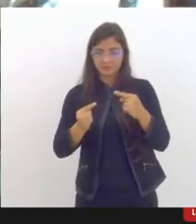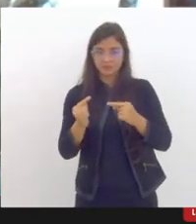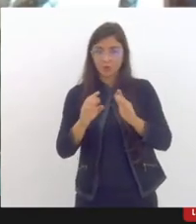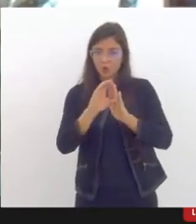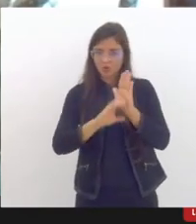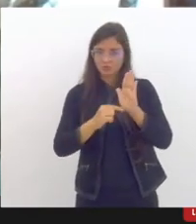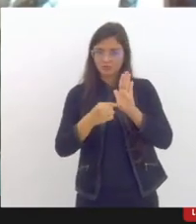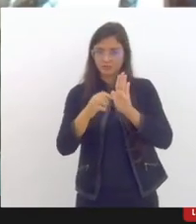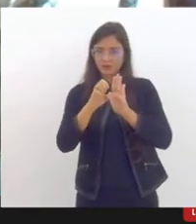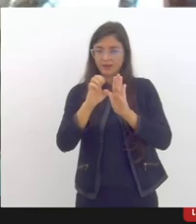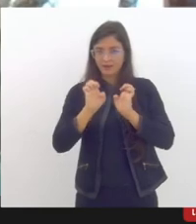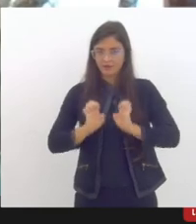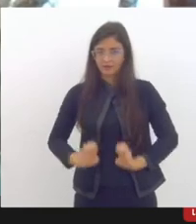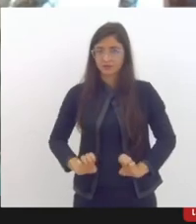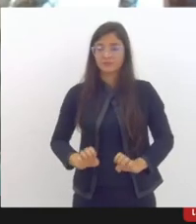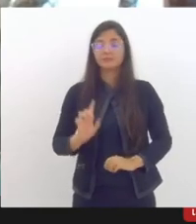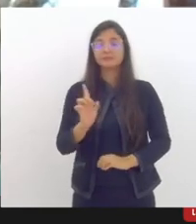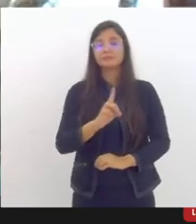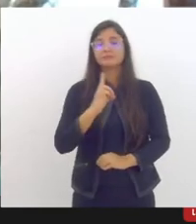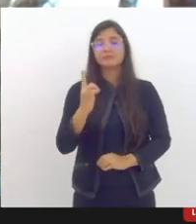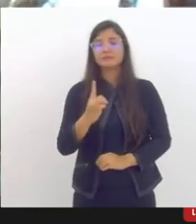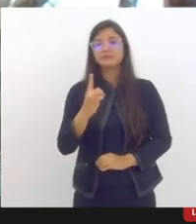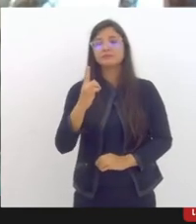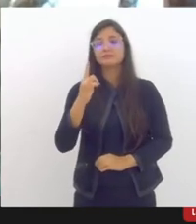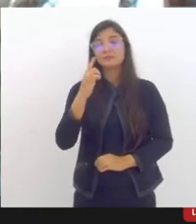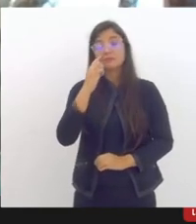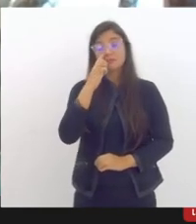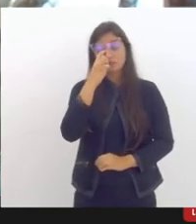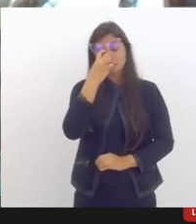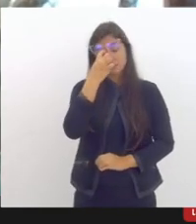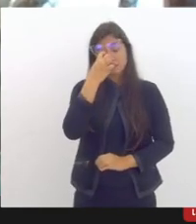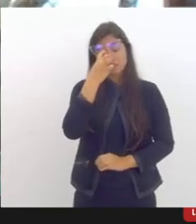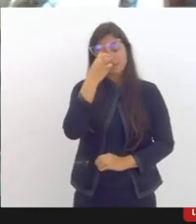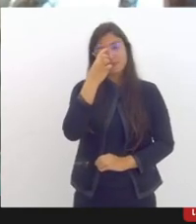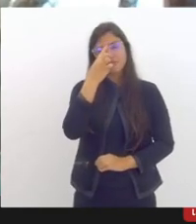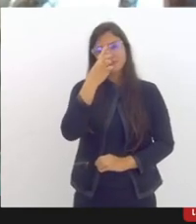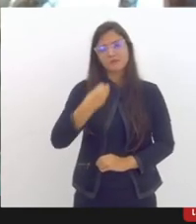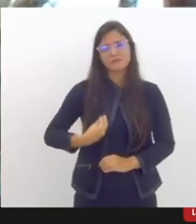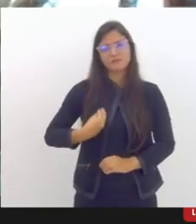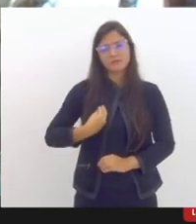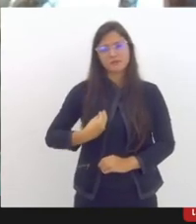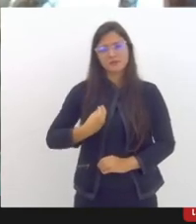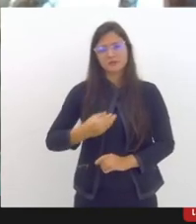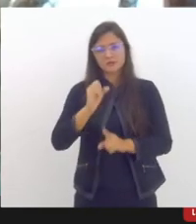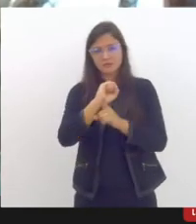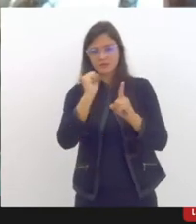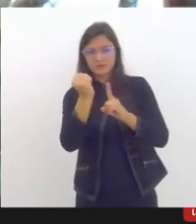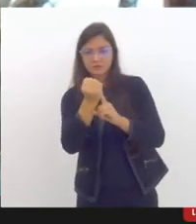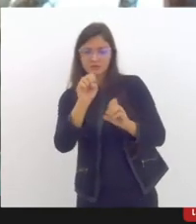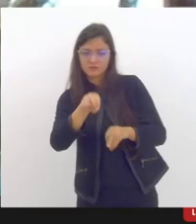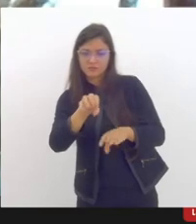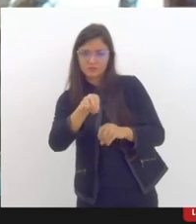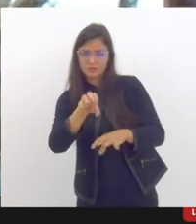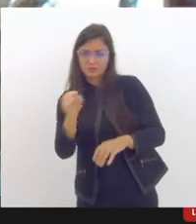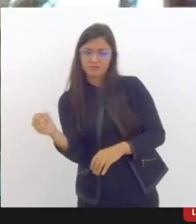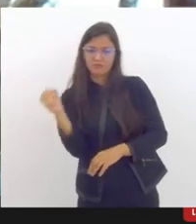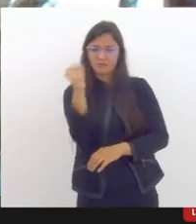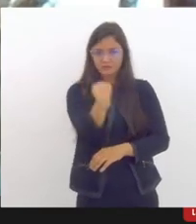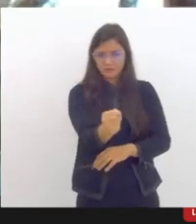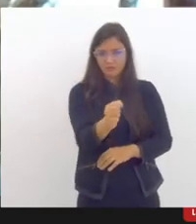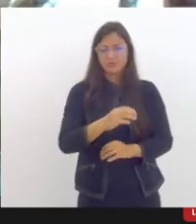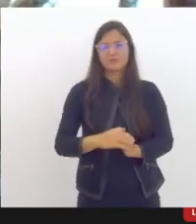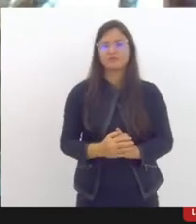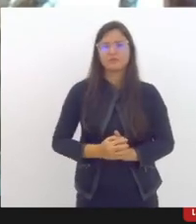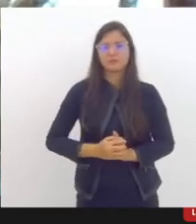e fomos então adensando a nossa participação nesse campo sócio-ocupacional né inclusive nós